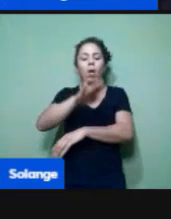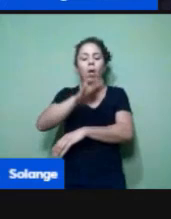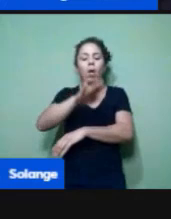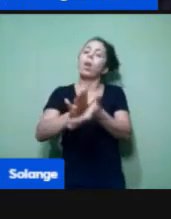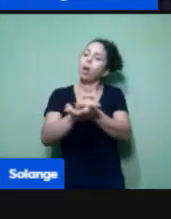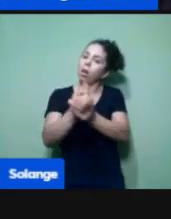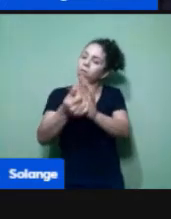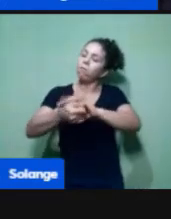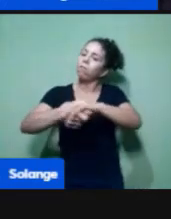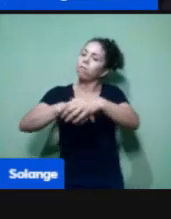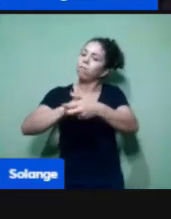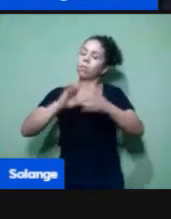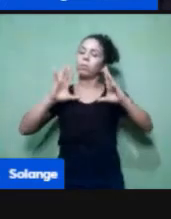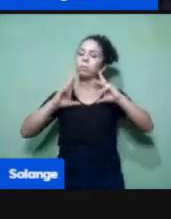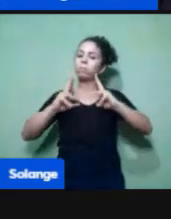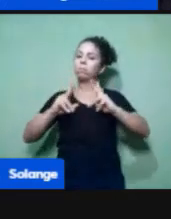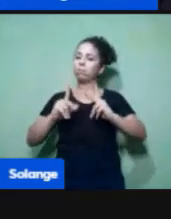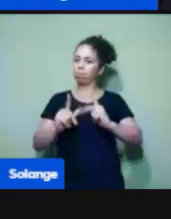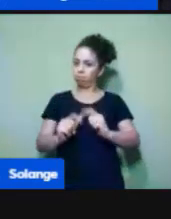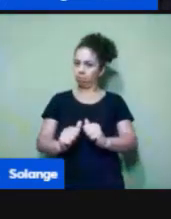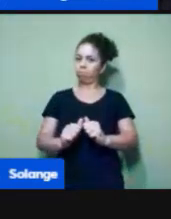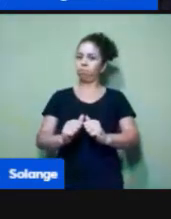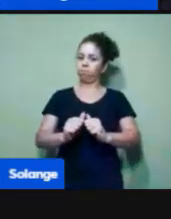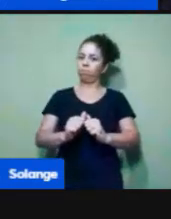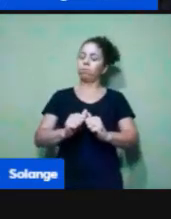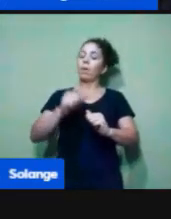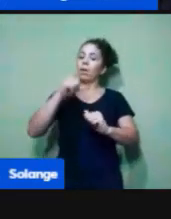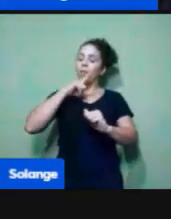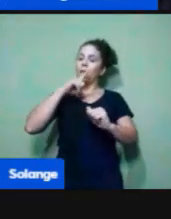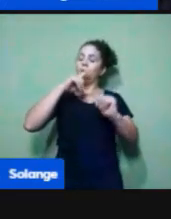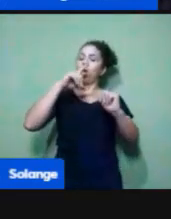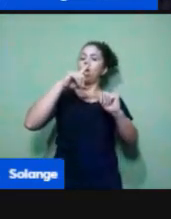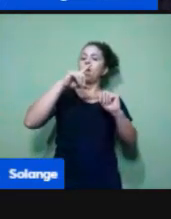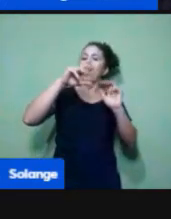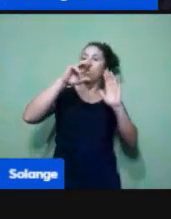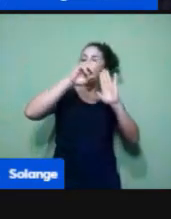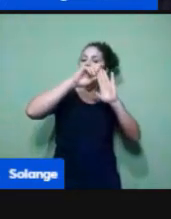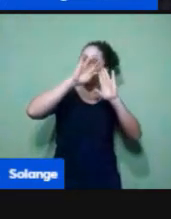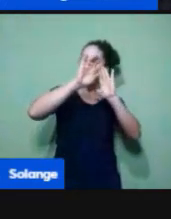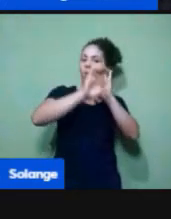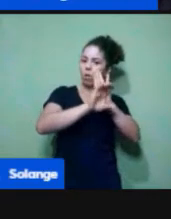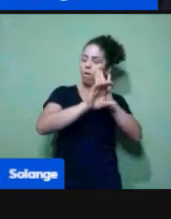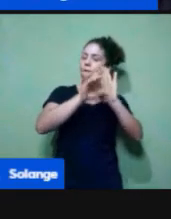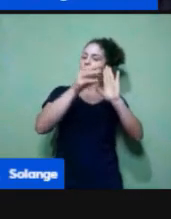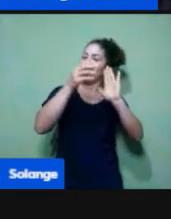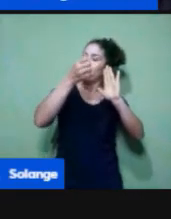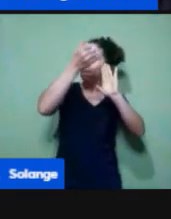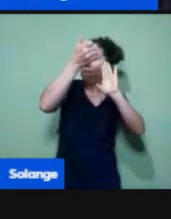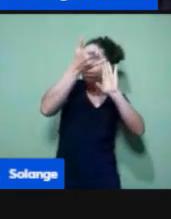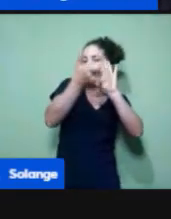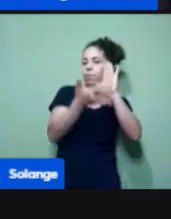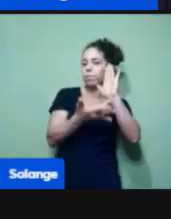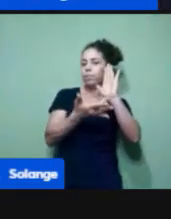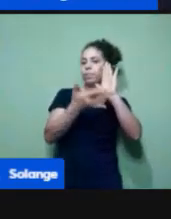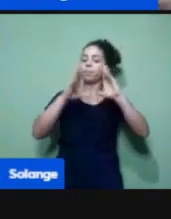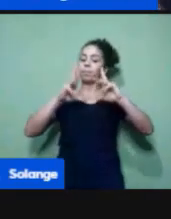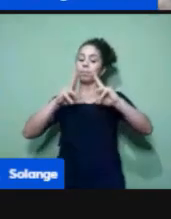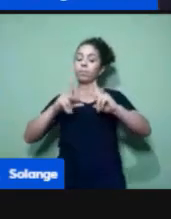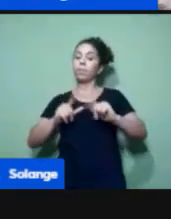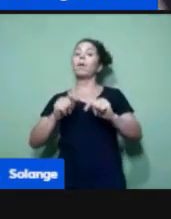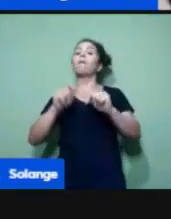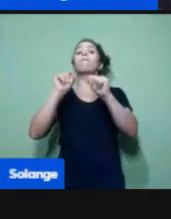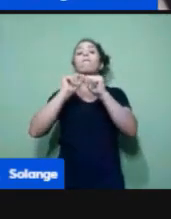Como nós temos aquela parte do currículo que fala de higienização, a gente pode, nesse momento, fazer uma atividade onde